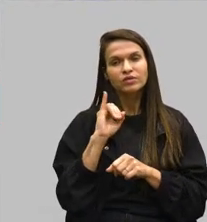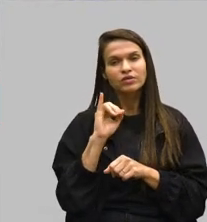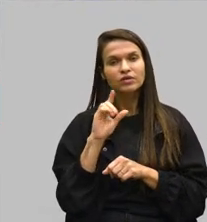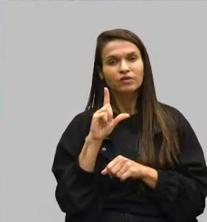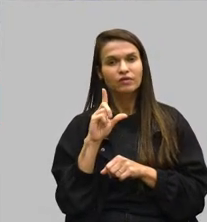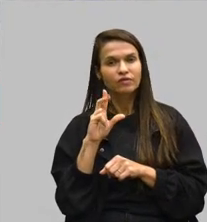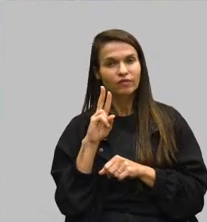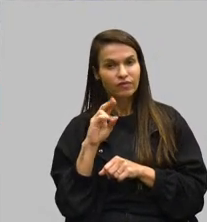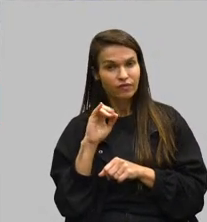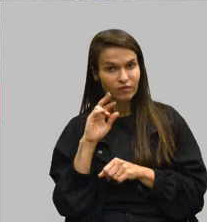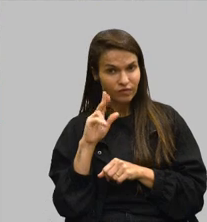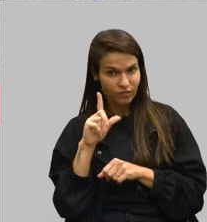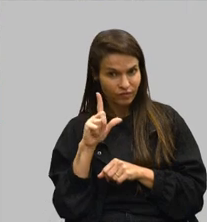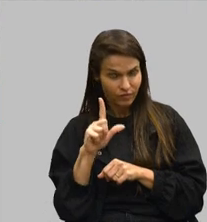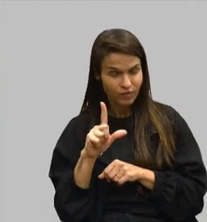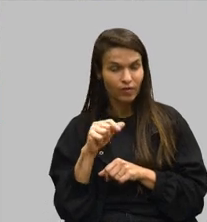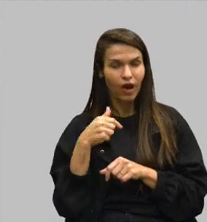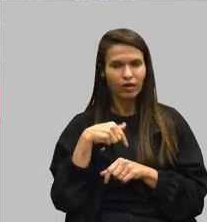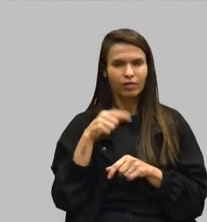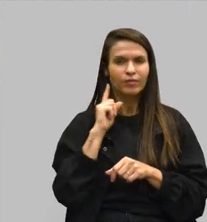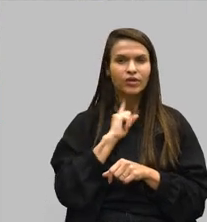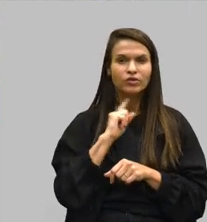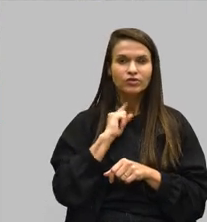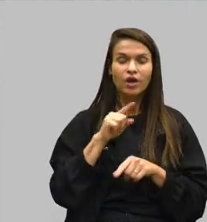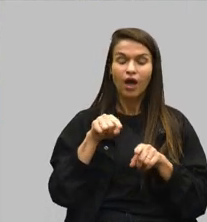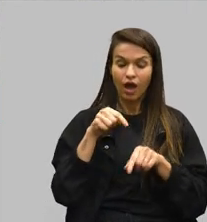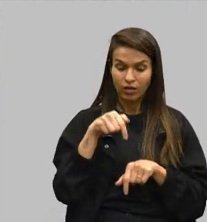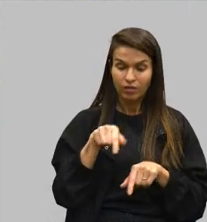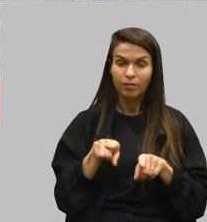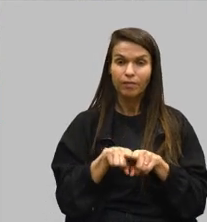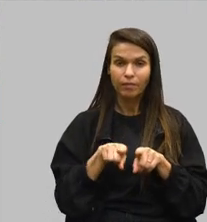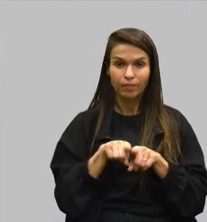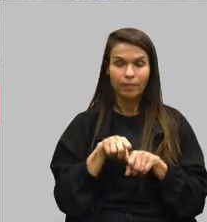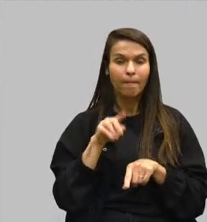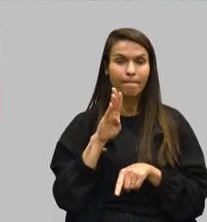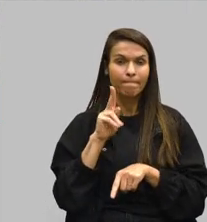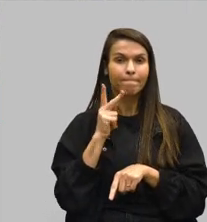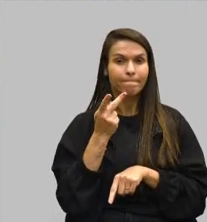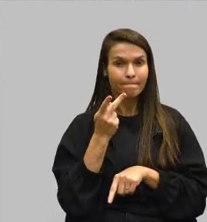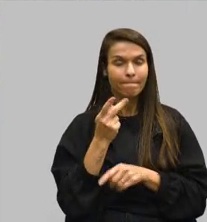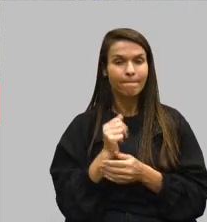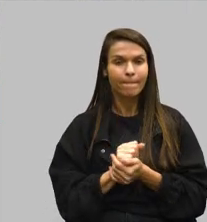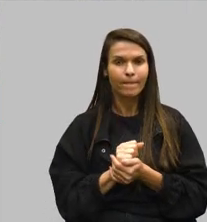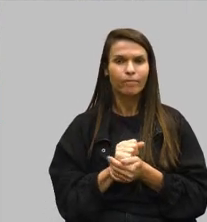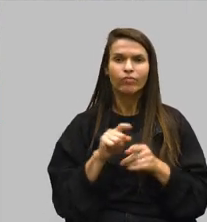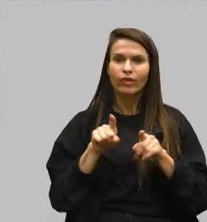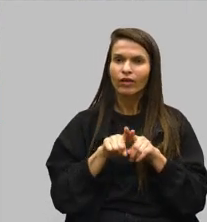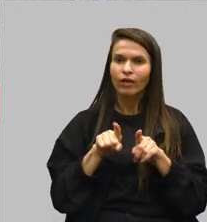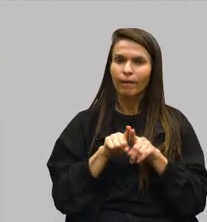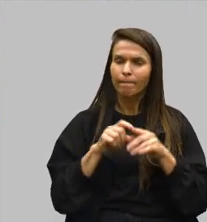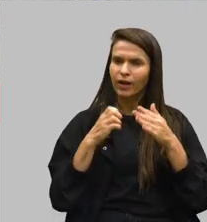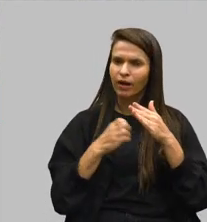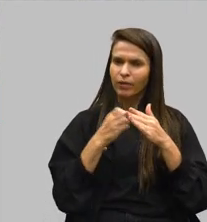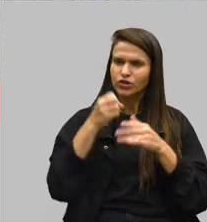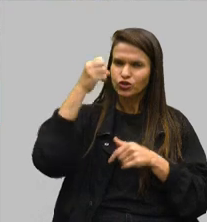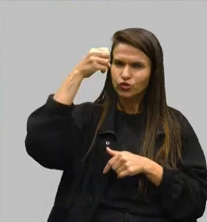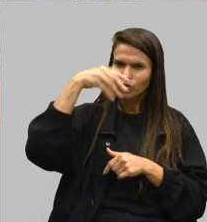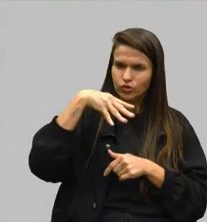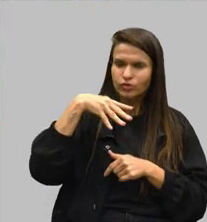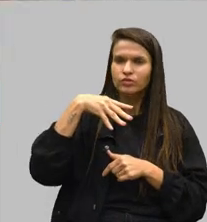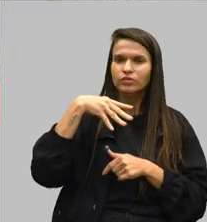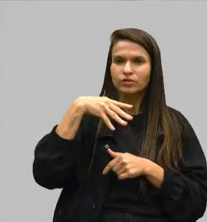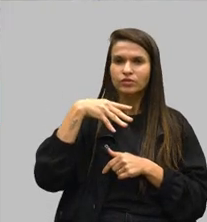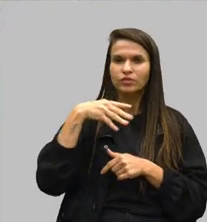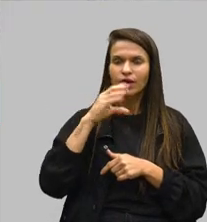aqui em Minas Gerais, muito aqui em Belo Horizonte, até na CEMIG, empresa quarteirizada da CEMIG